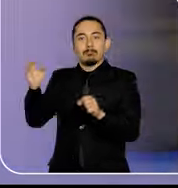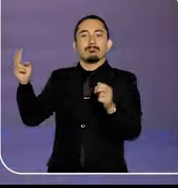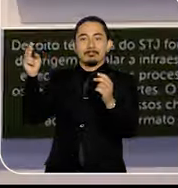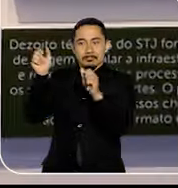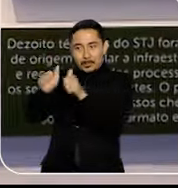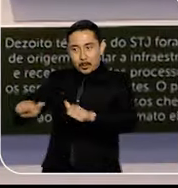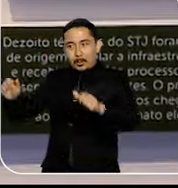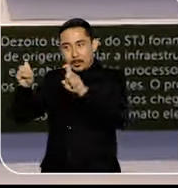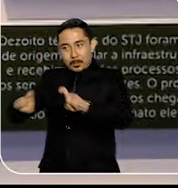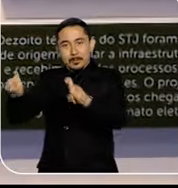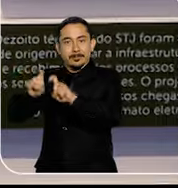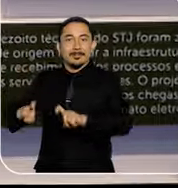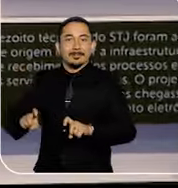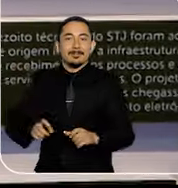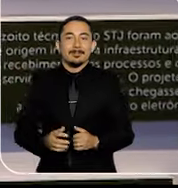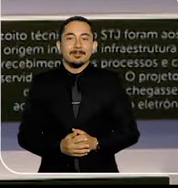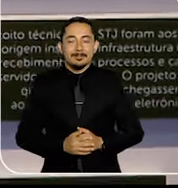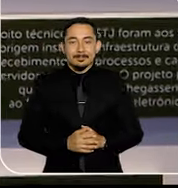% digital.